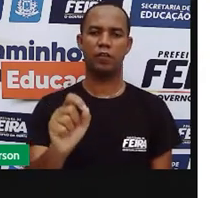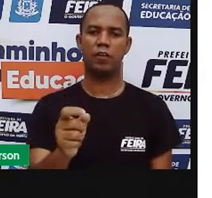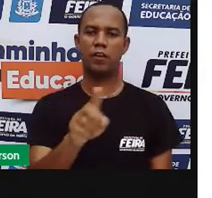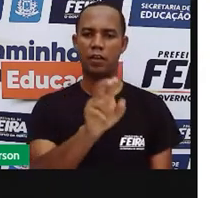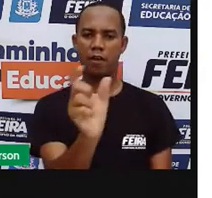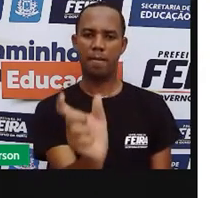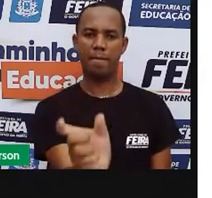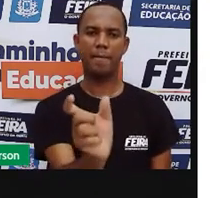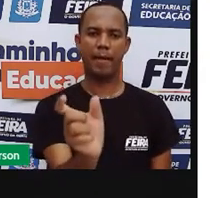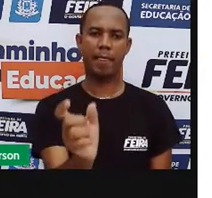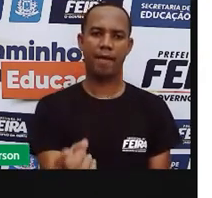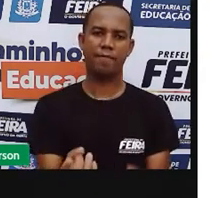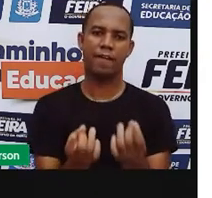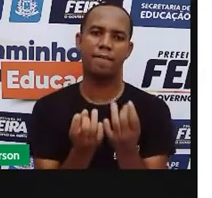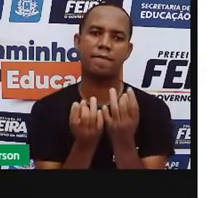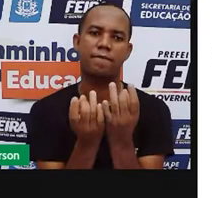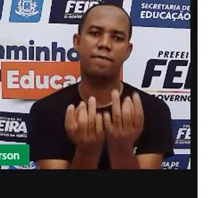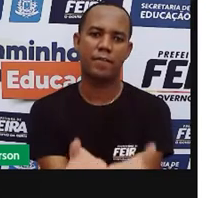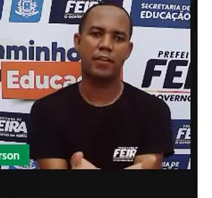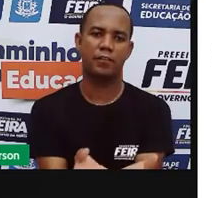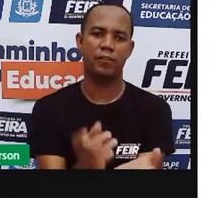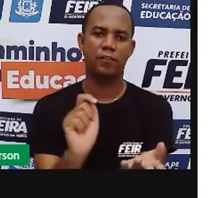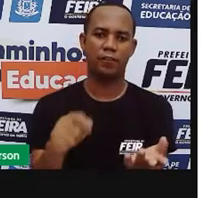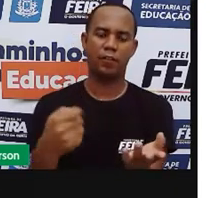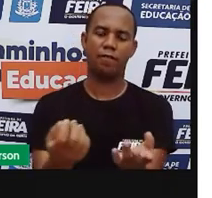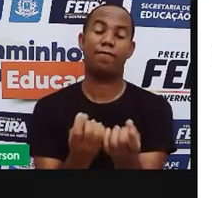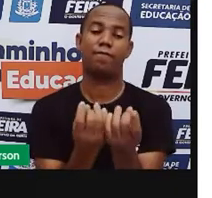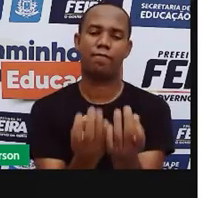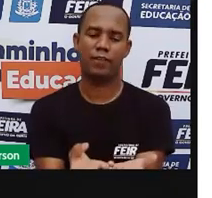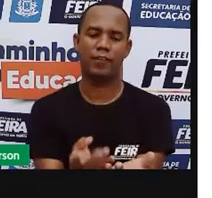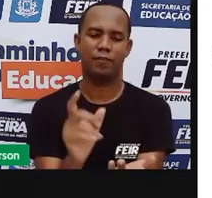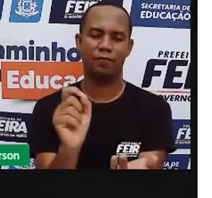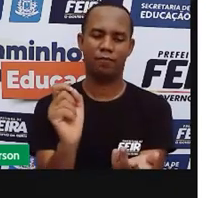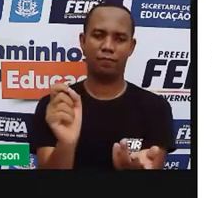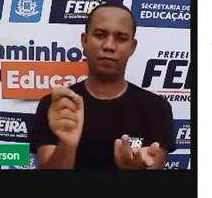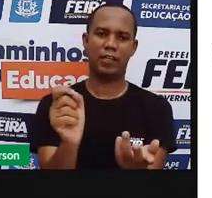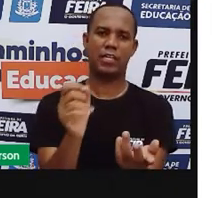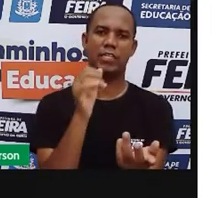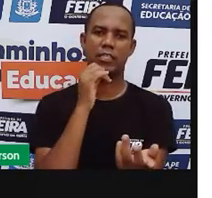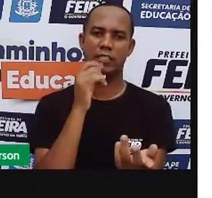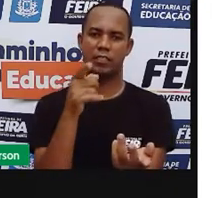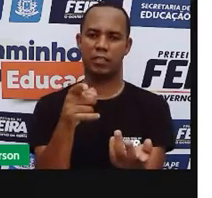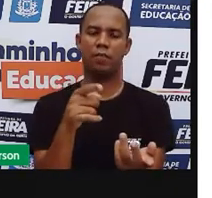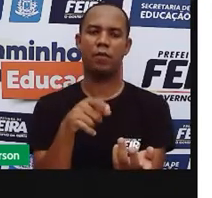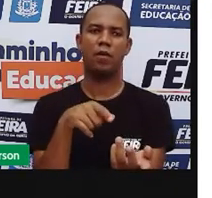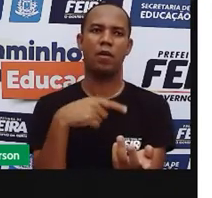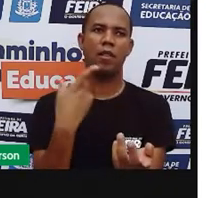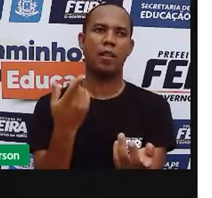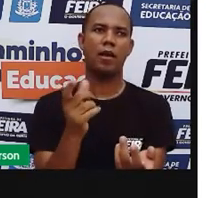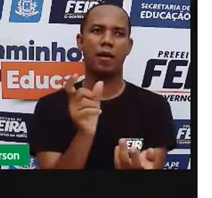vindo neste classificado? O classificado estava vindo o quê? Para você.